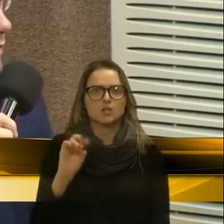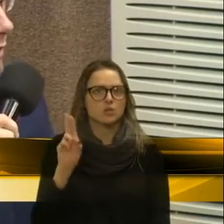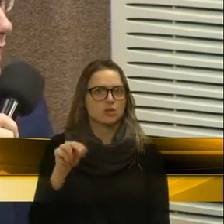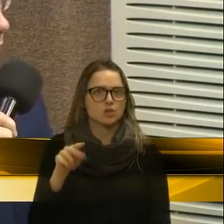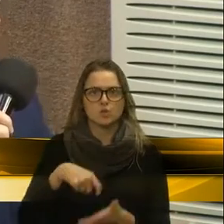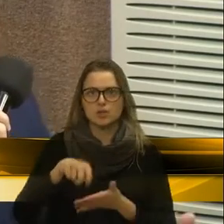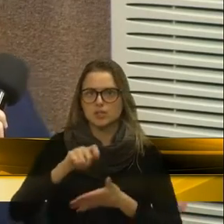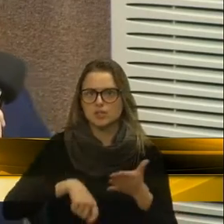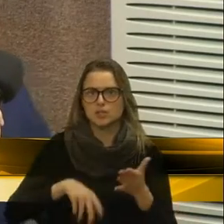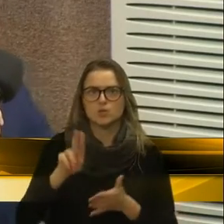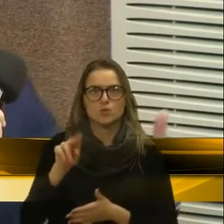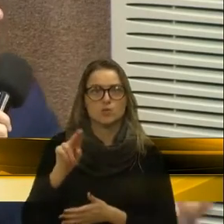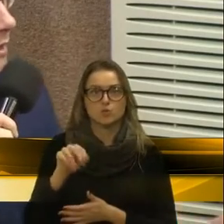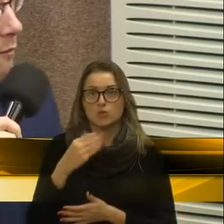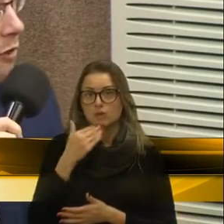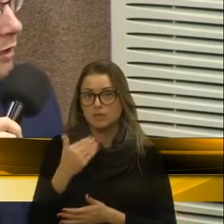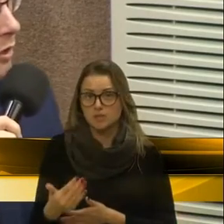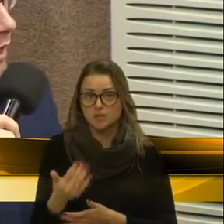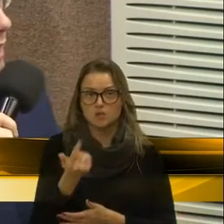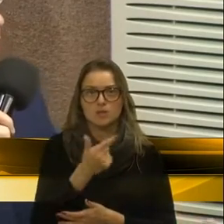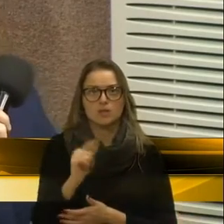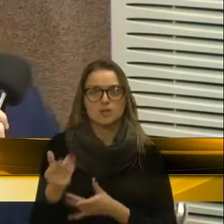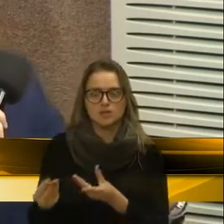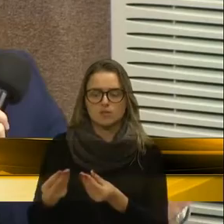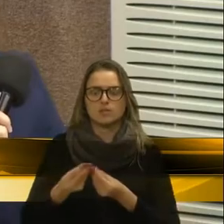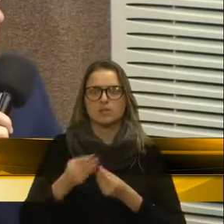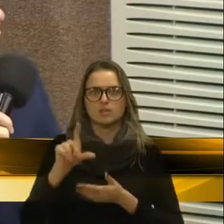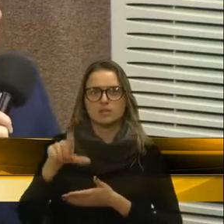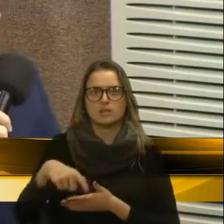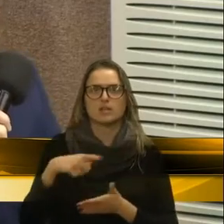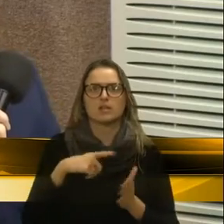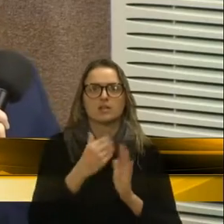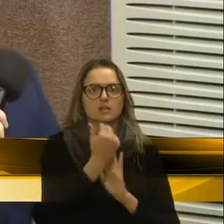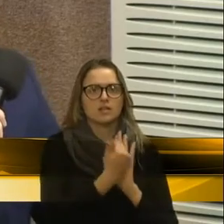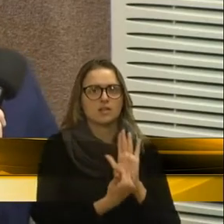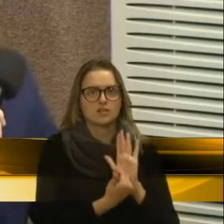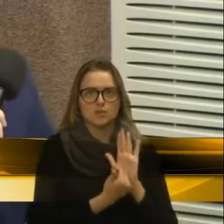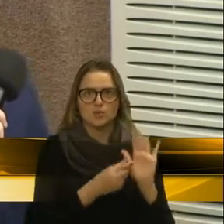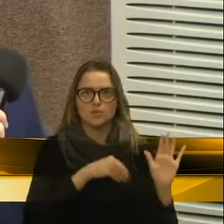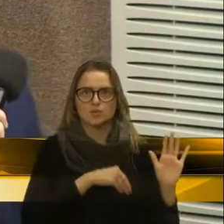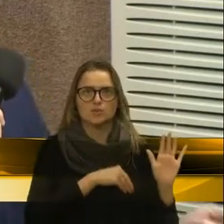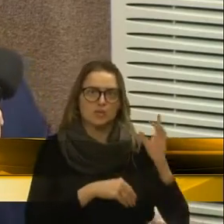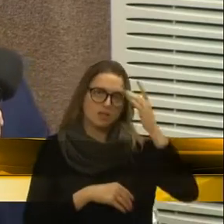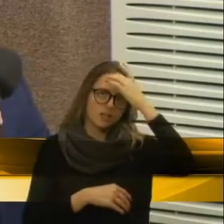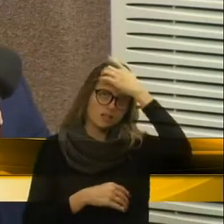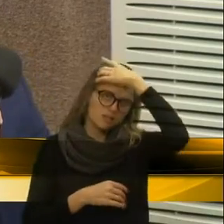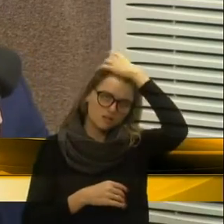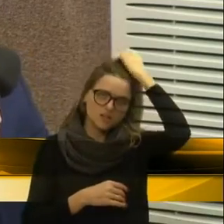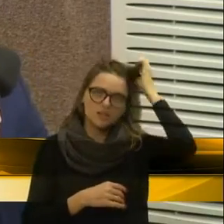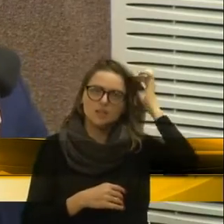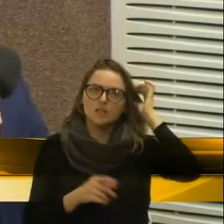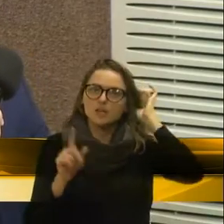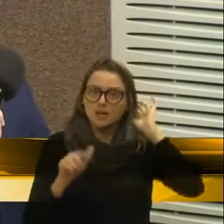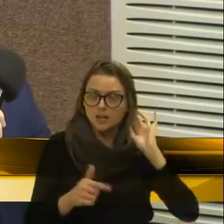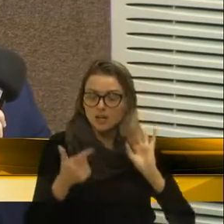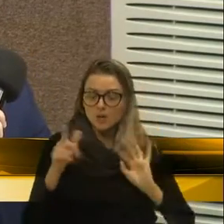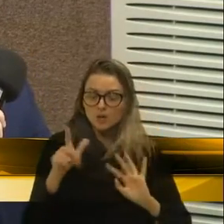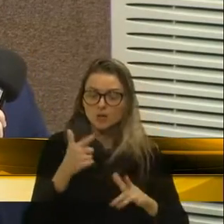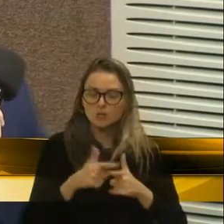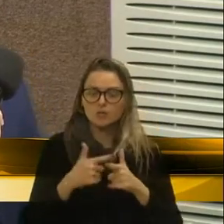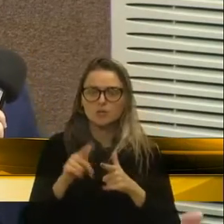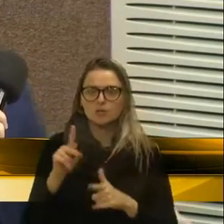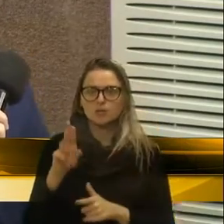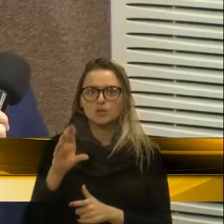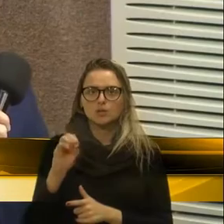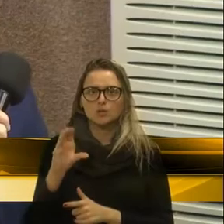nunca solicitaram, não recebem o cartão de crédito e recebem o desconto em folha. E é mais uma situação que o PROCON de Caxias já vem